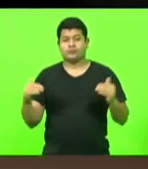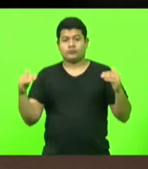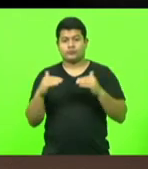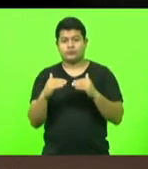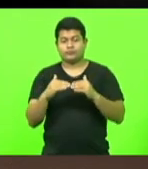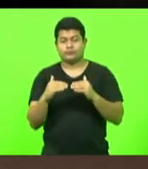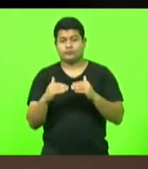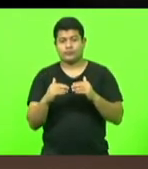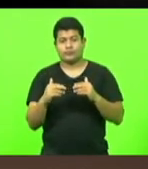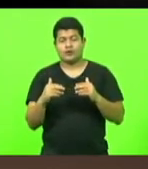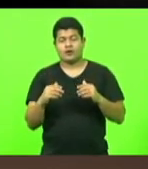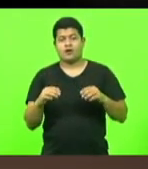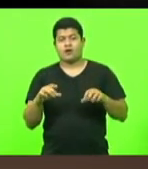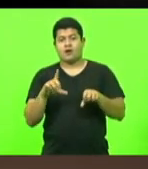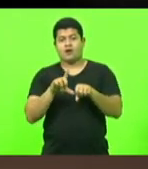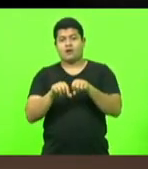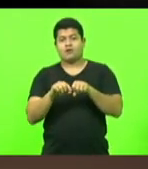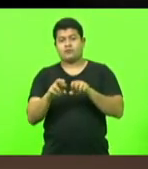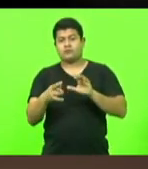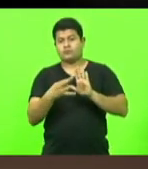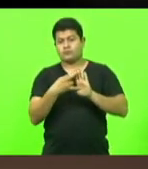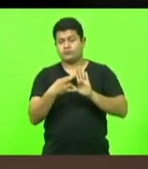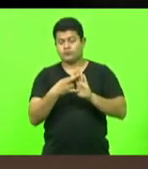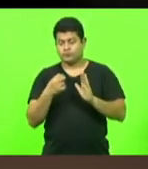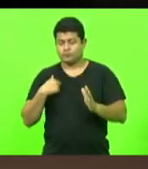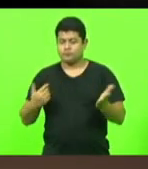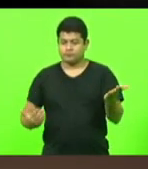interno doas por aprovadas.